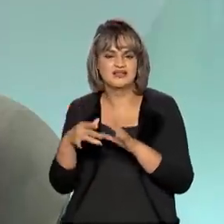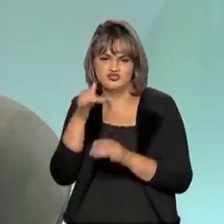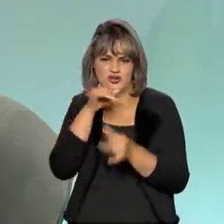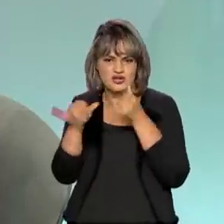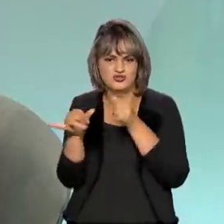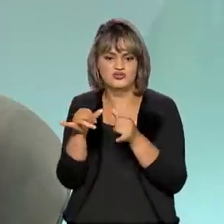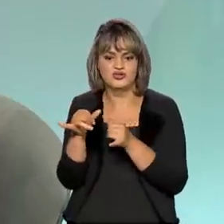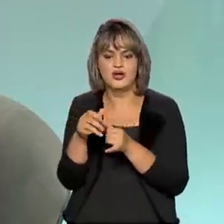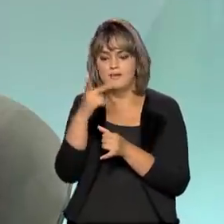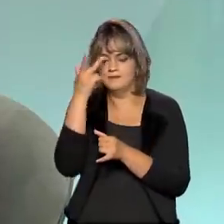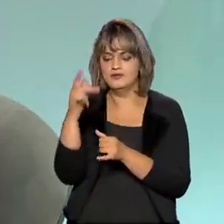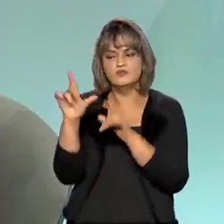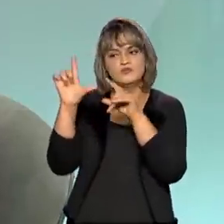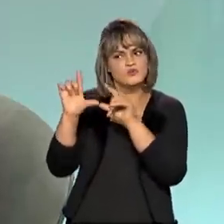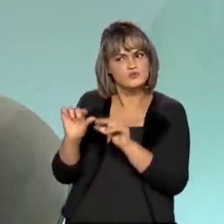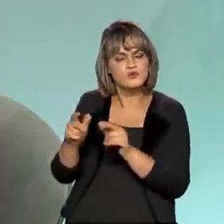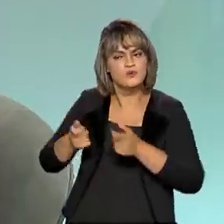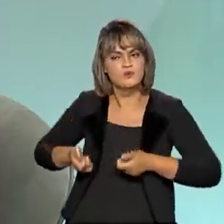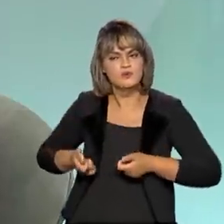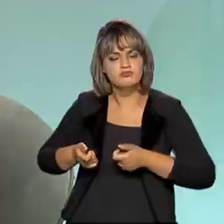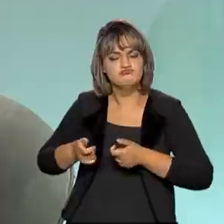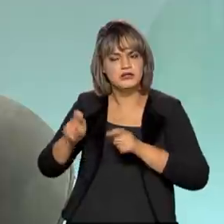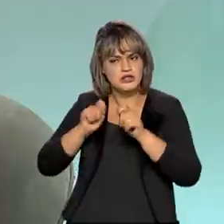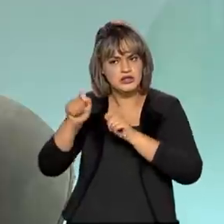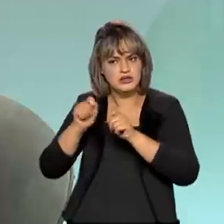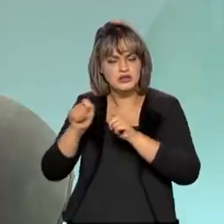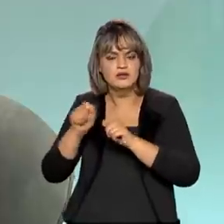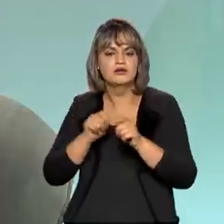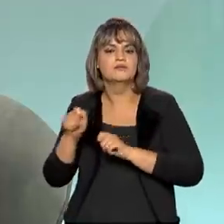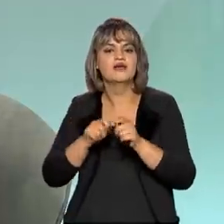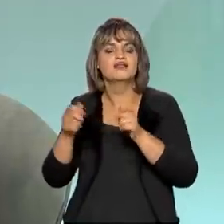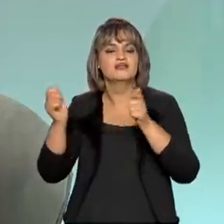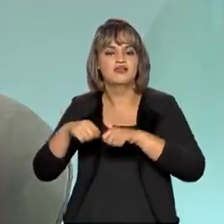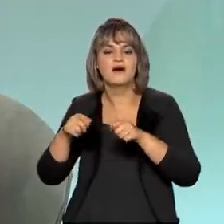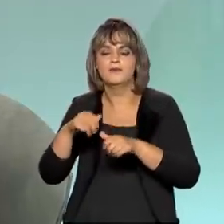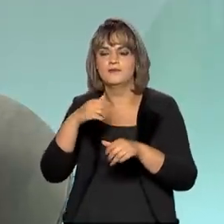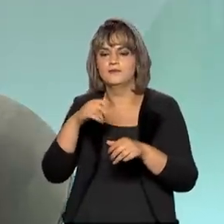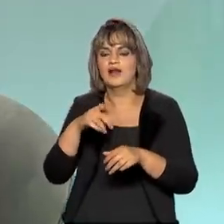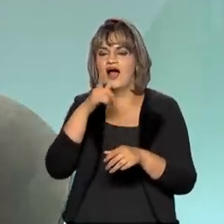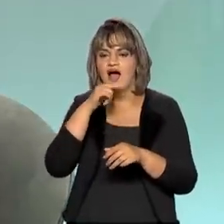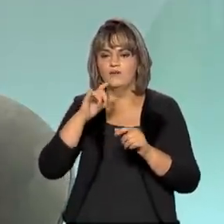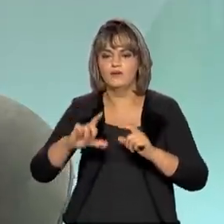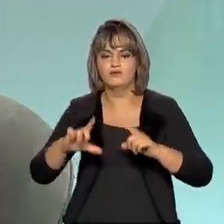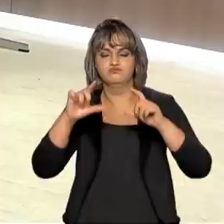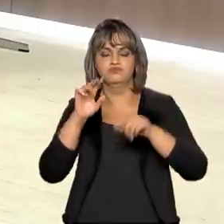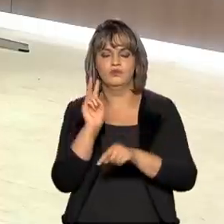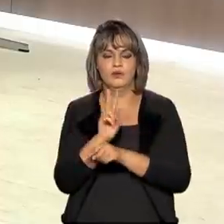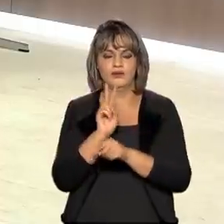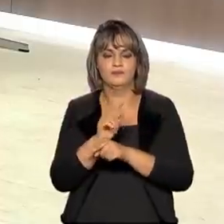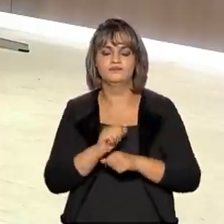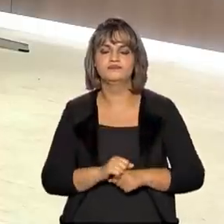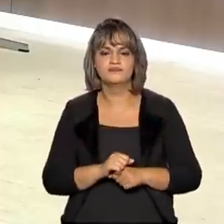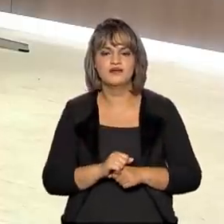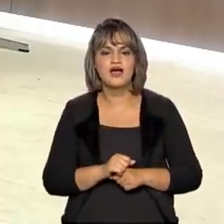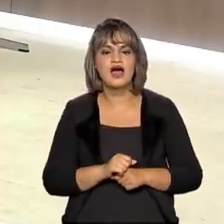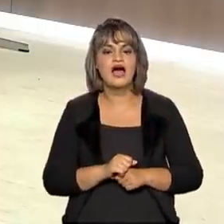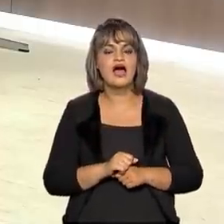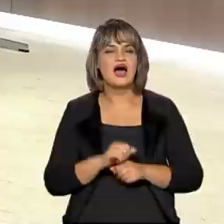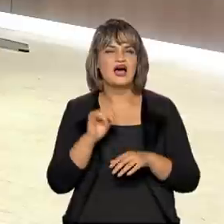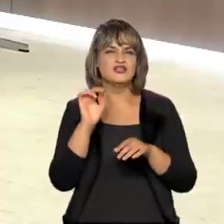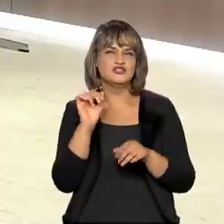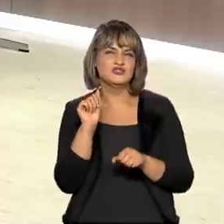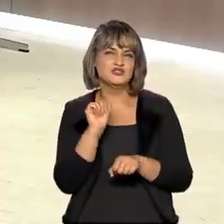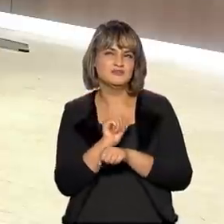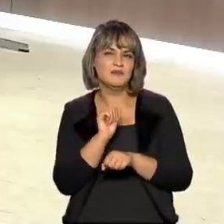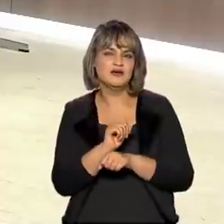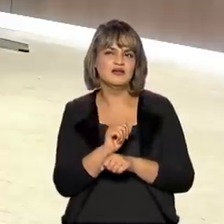esses consumidores reduzem o consumo de energia, permite que nós armazenemos mais água no sistema. A nossa expectativa é de uma redução de 1